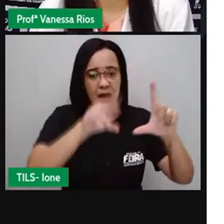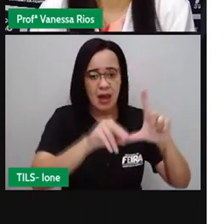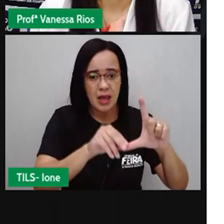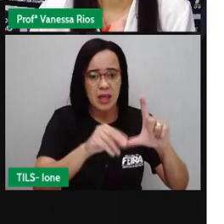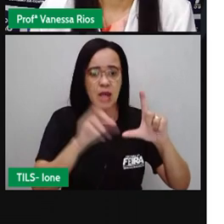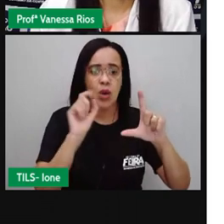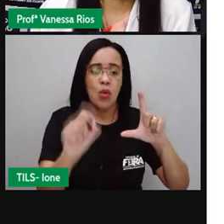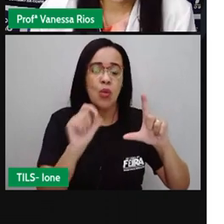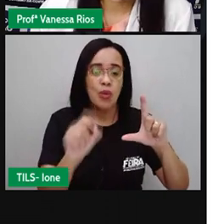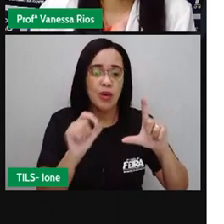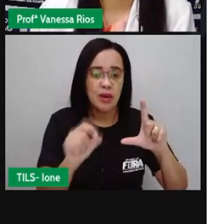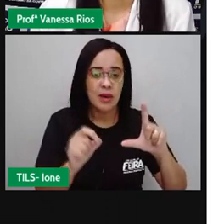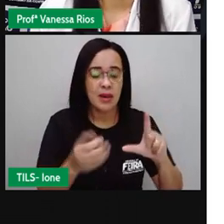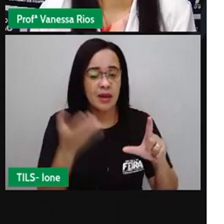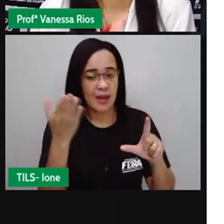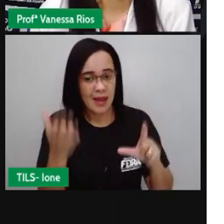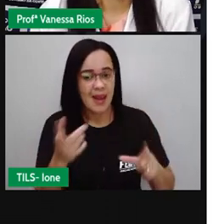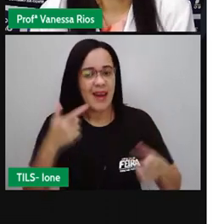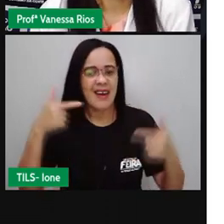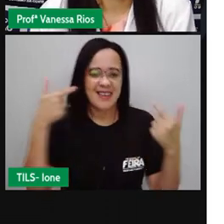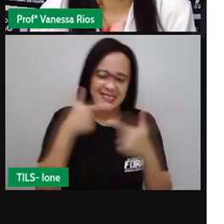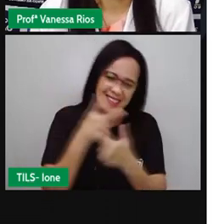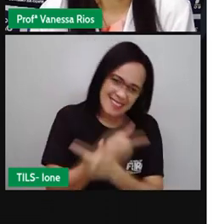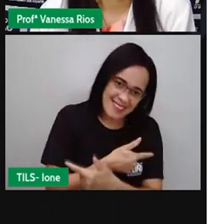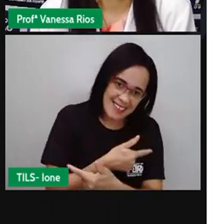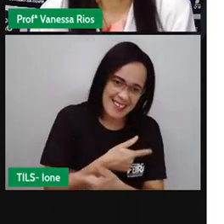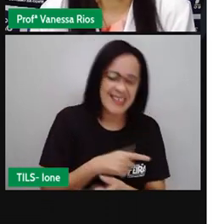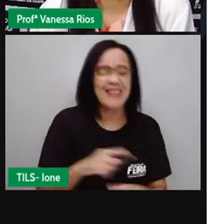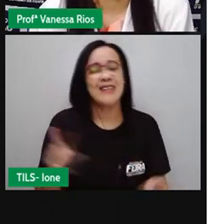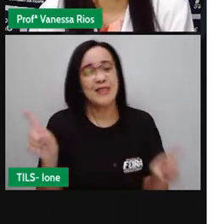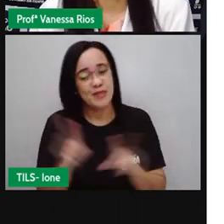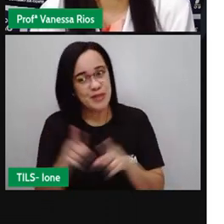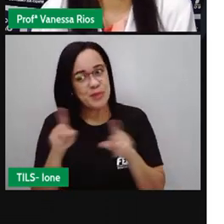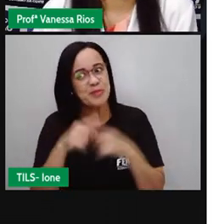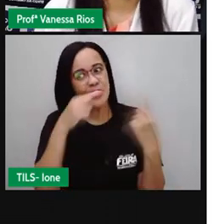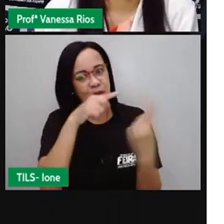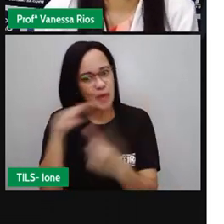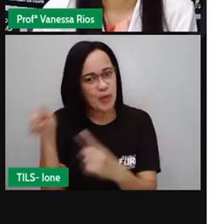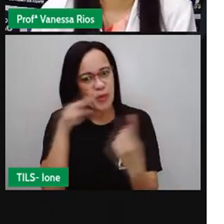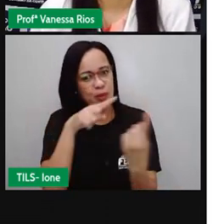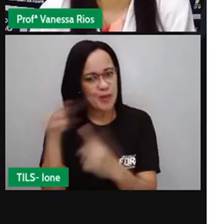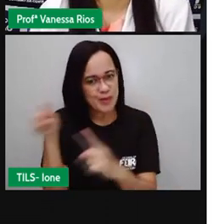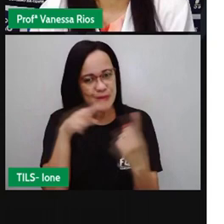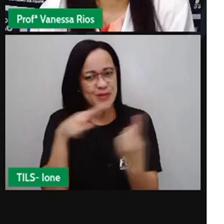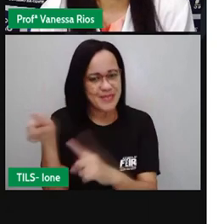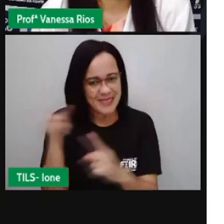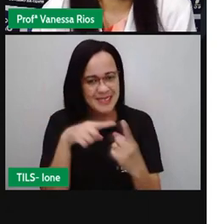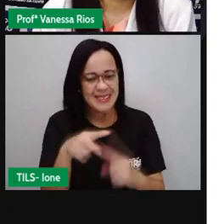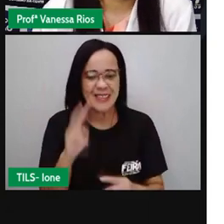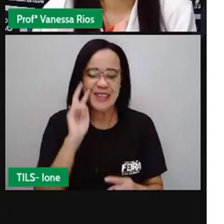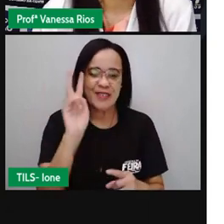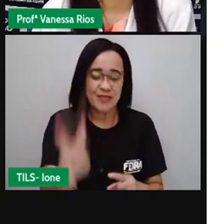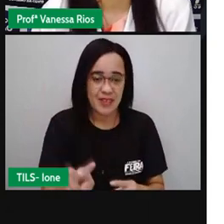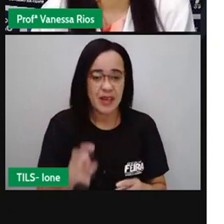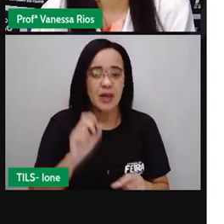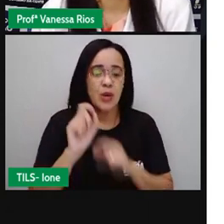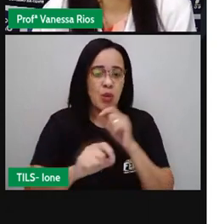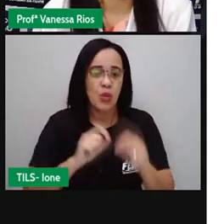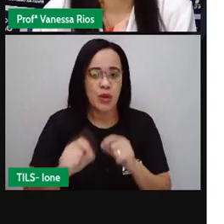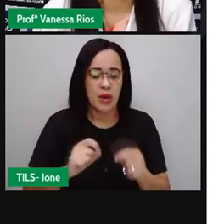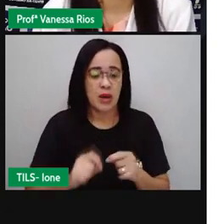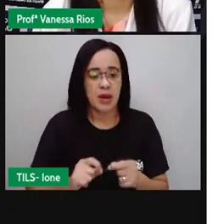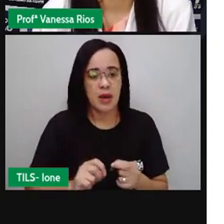engraçado e crítico assim também como as crônicas mas a gente observa aí a variação né as